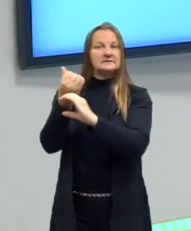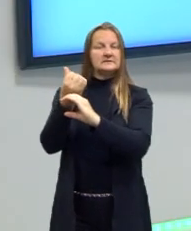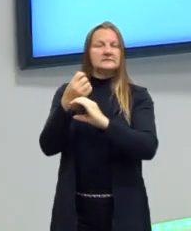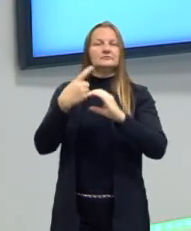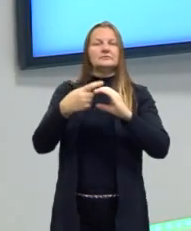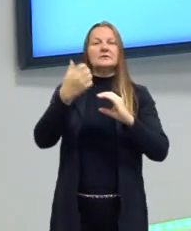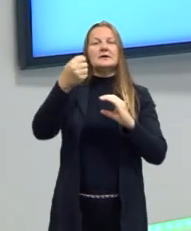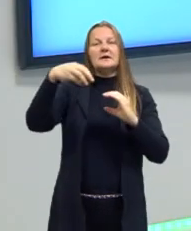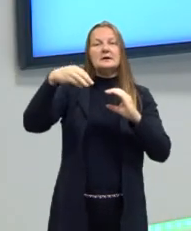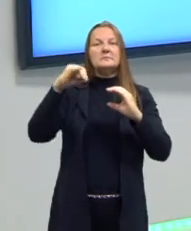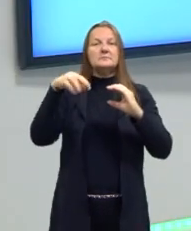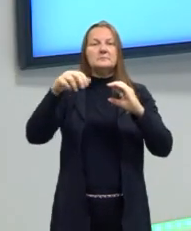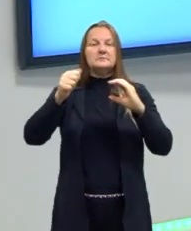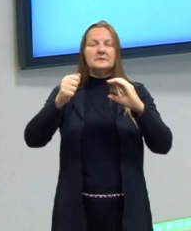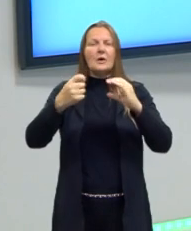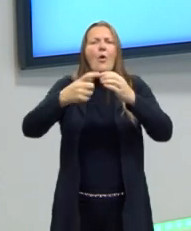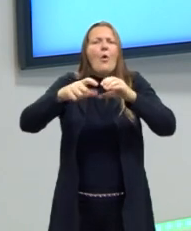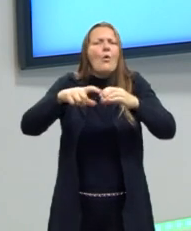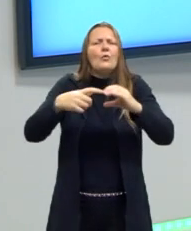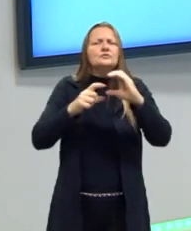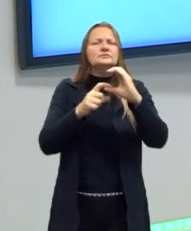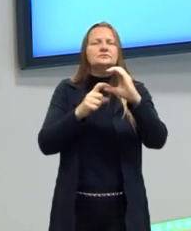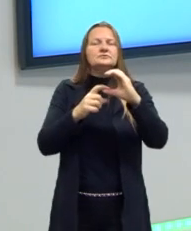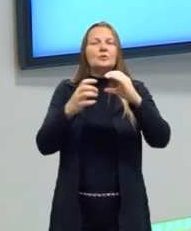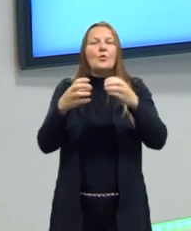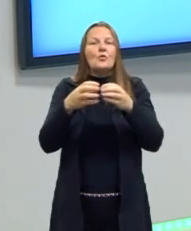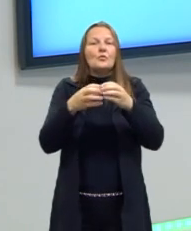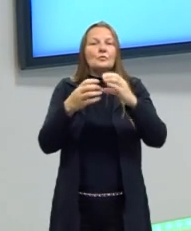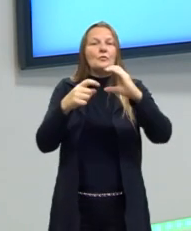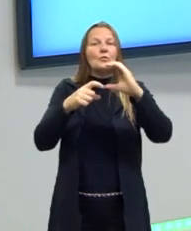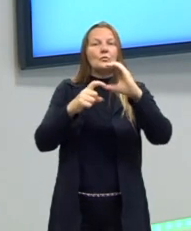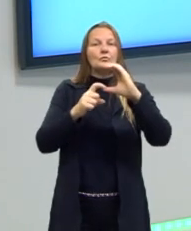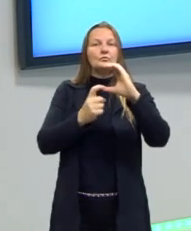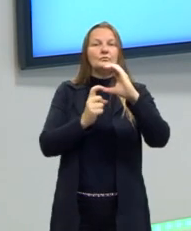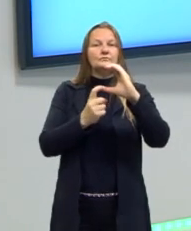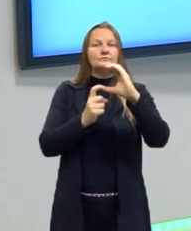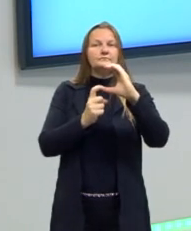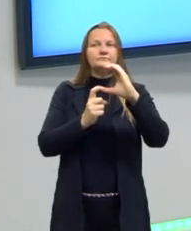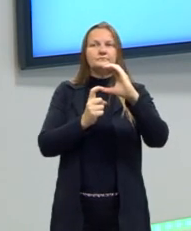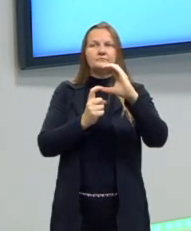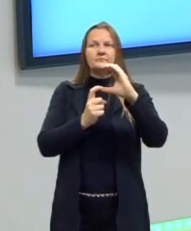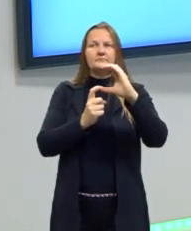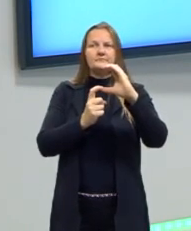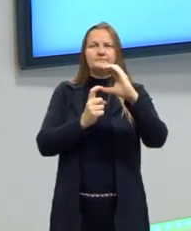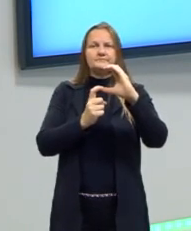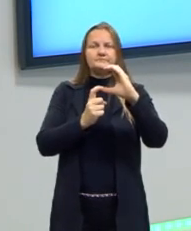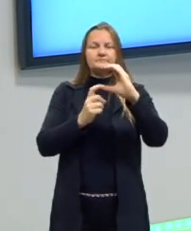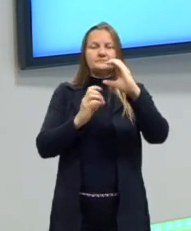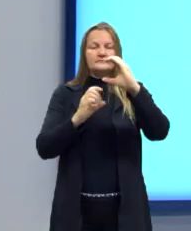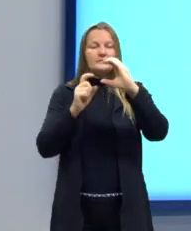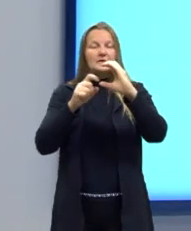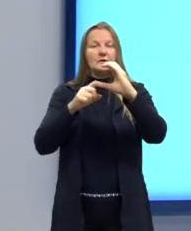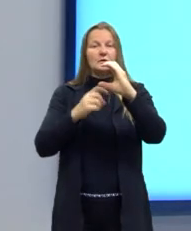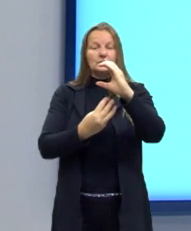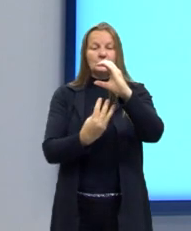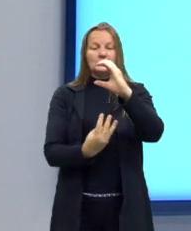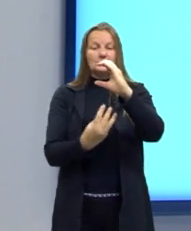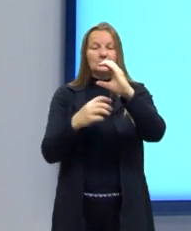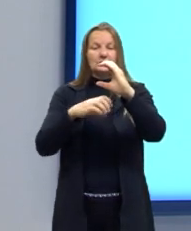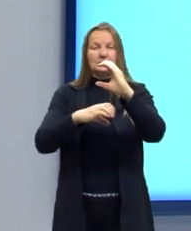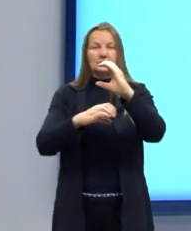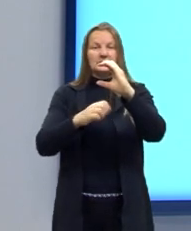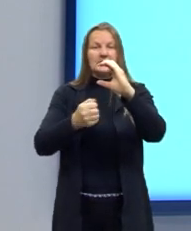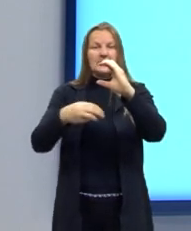amina, eu tenho que identificar onde está o grupo funcional, como todos os outros grupos funcionais. Carbono 3 e a terminação